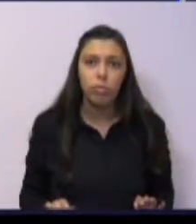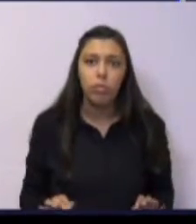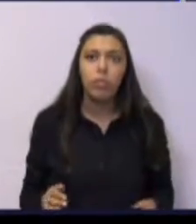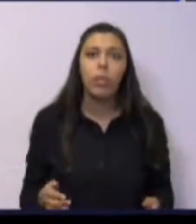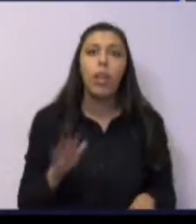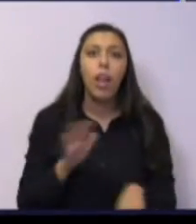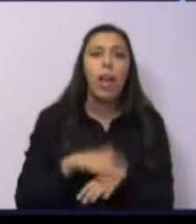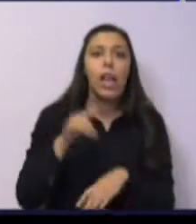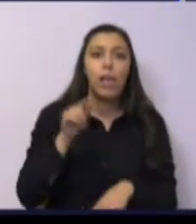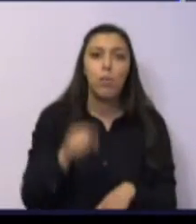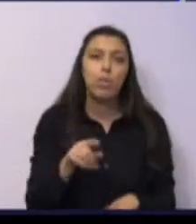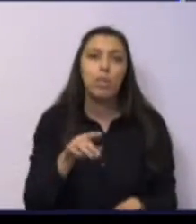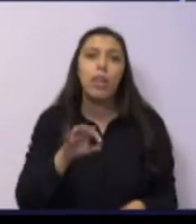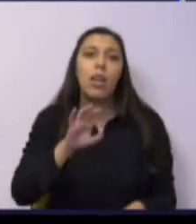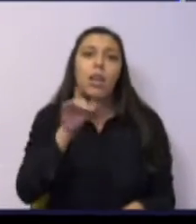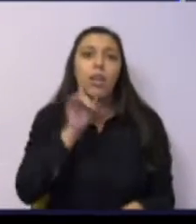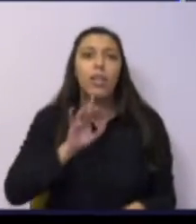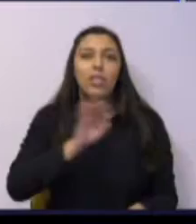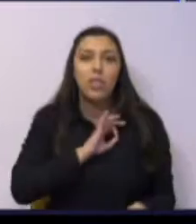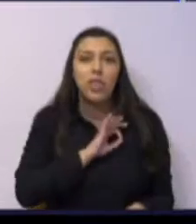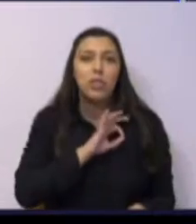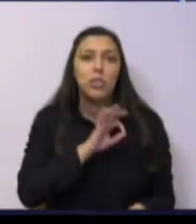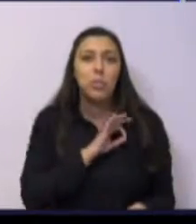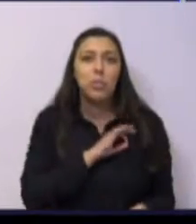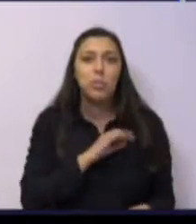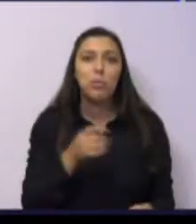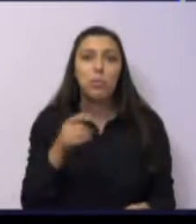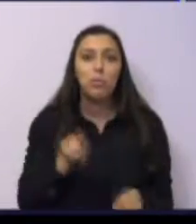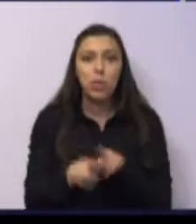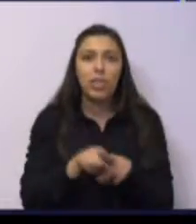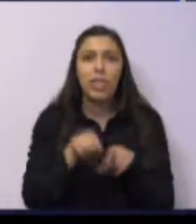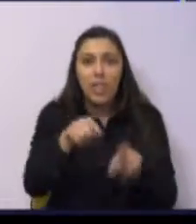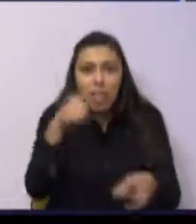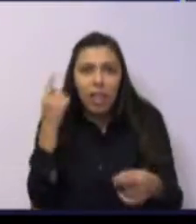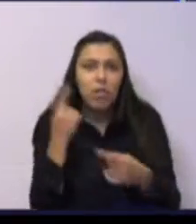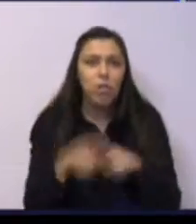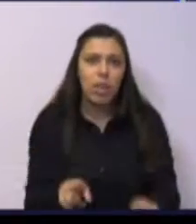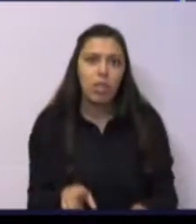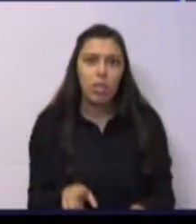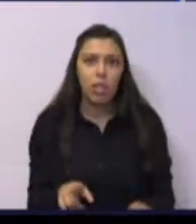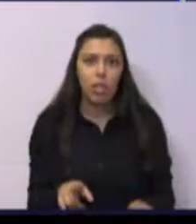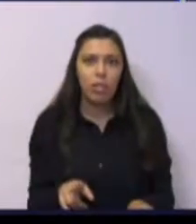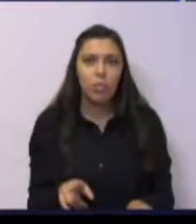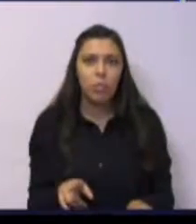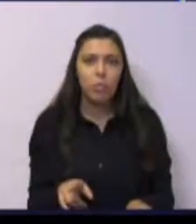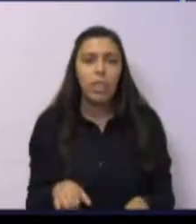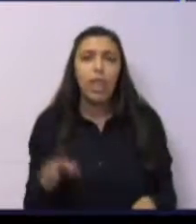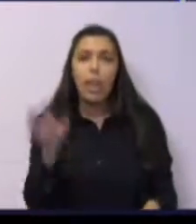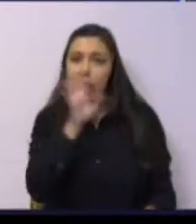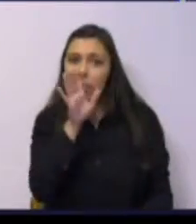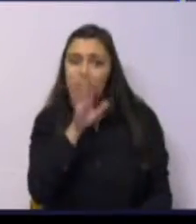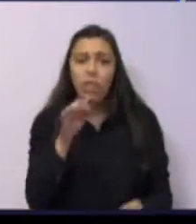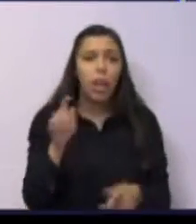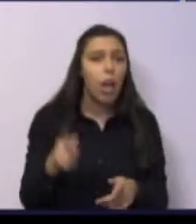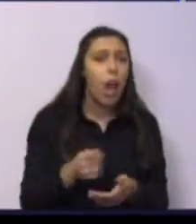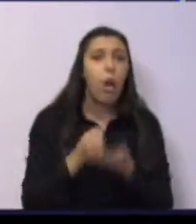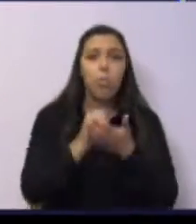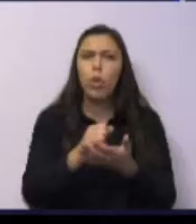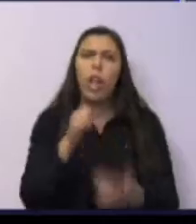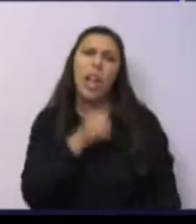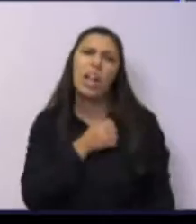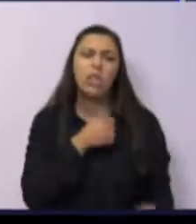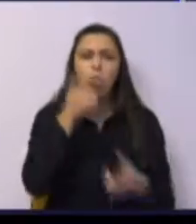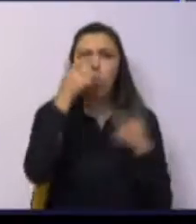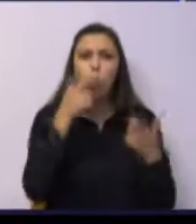senhoras e senhores deputados, que aqui está a diferença. É que se não fosse a Câmara a convenciar as casas do povo, infelizmente, não